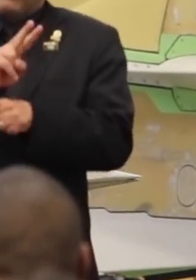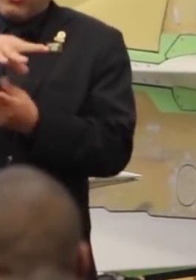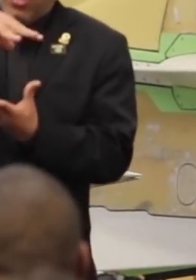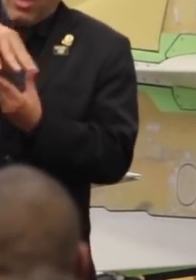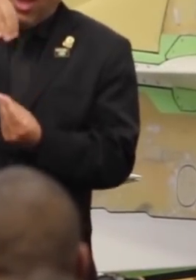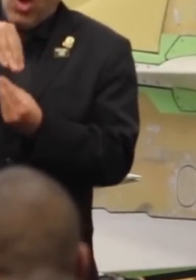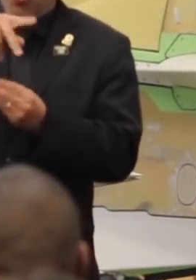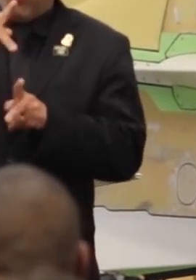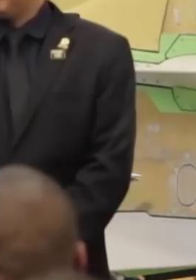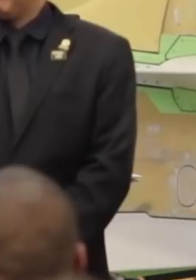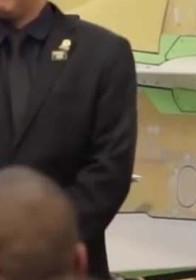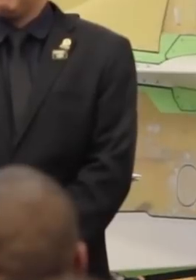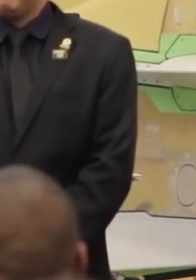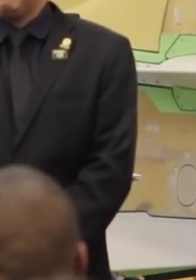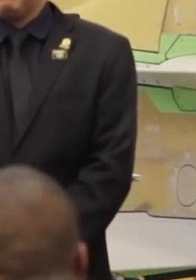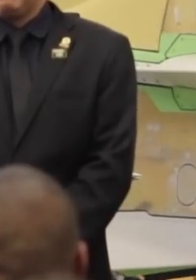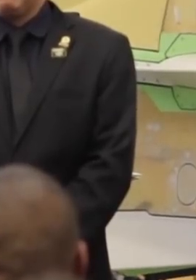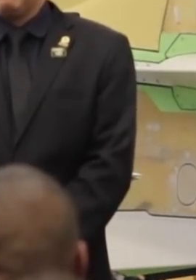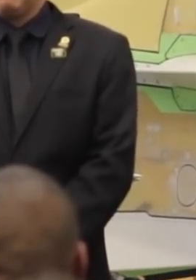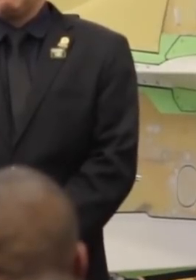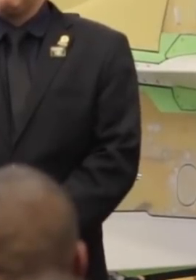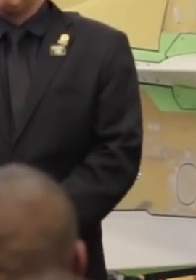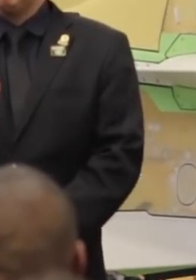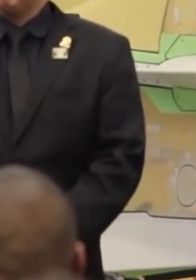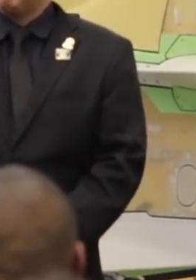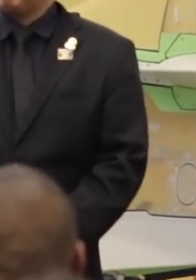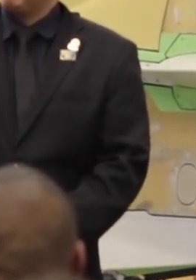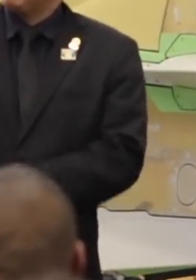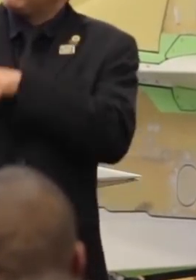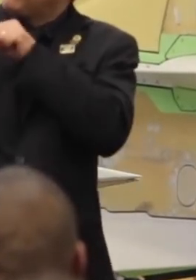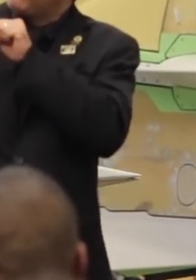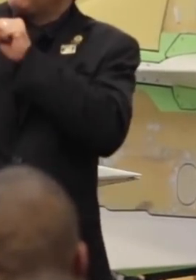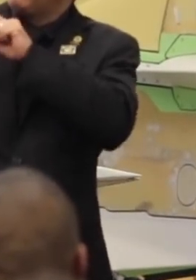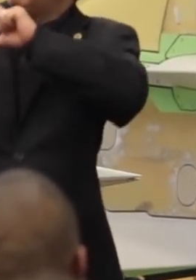capacidade de vencer. E nesses voos mais altos,